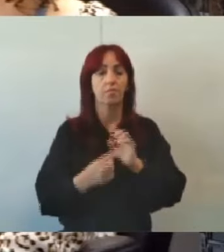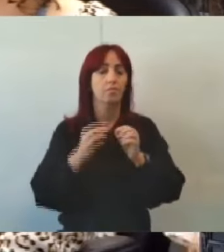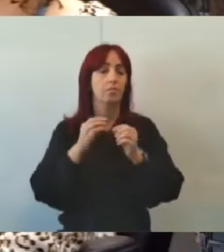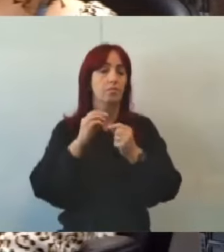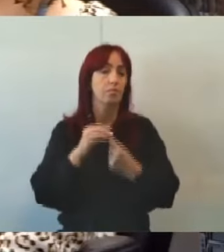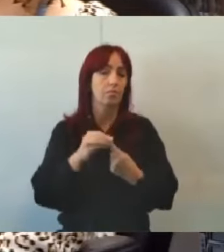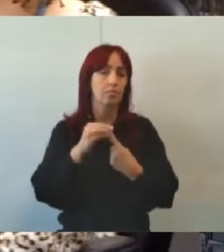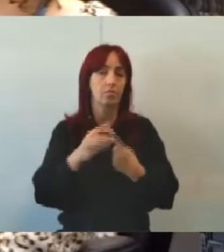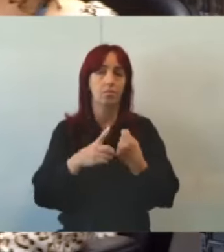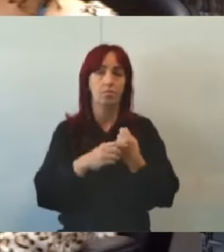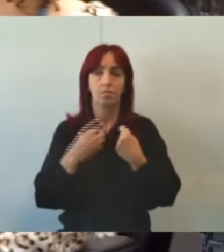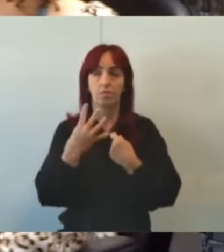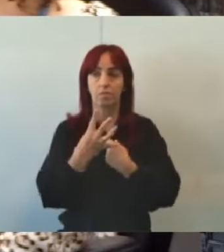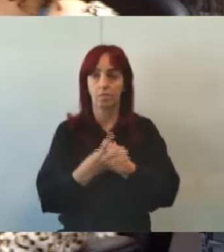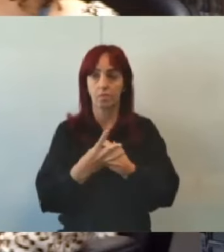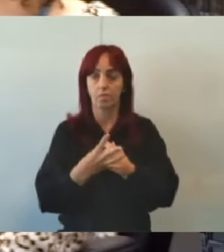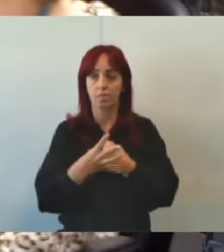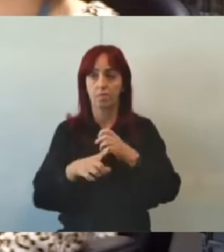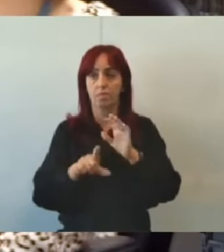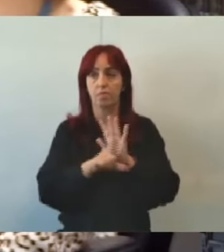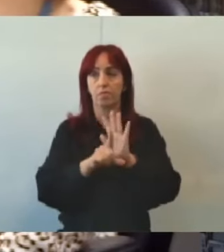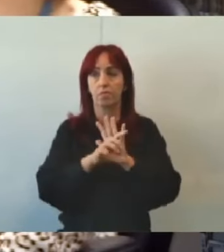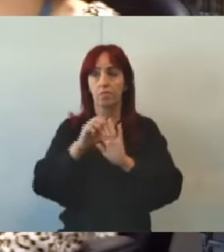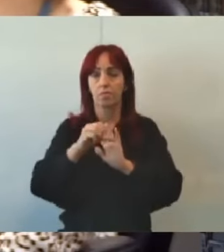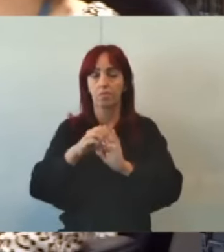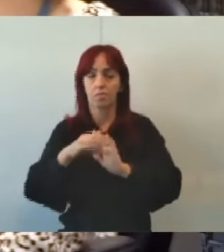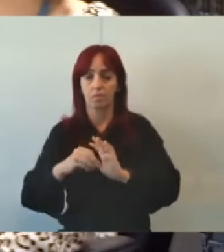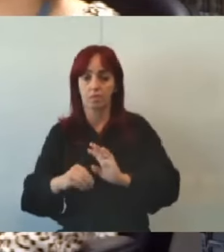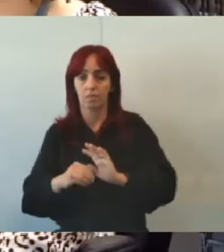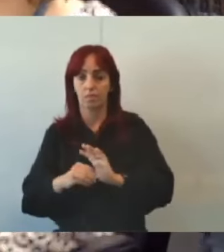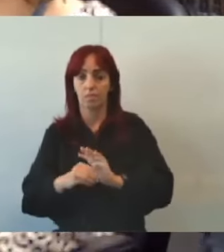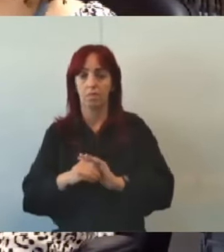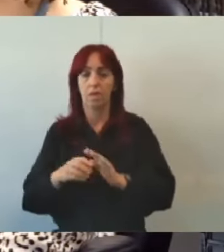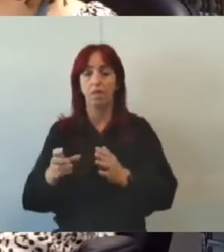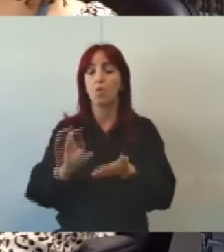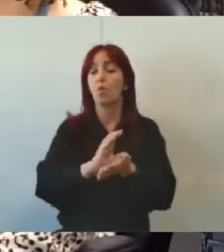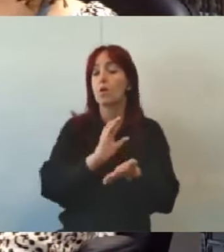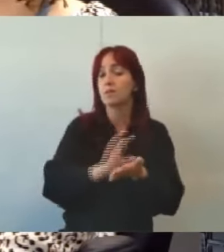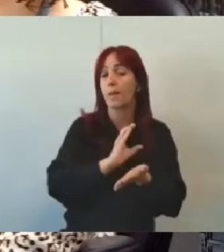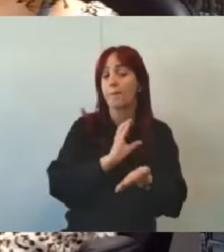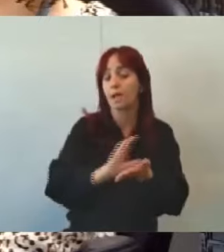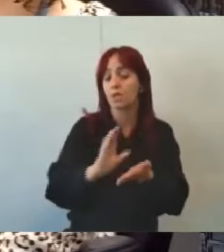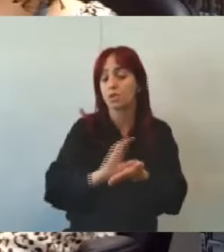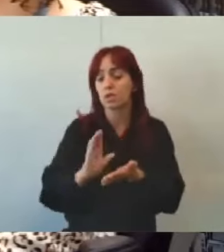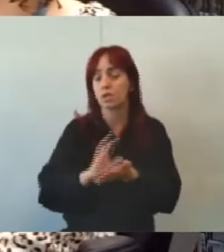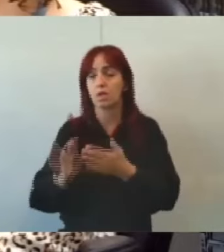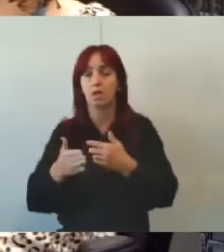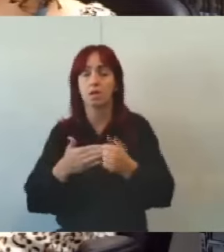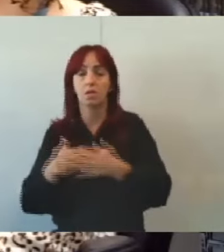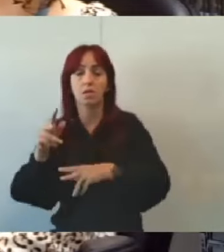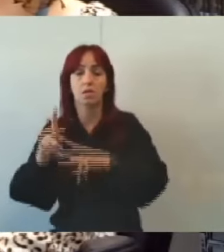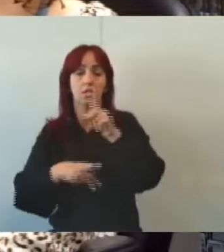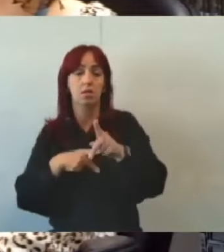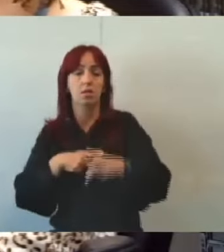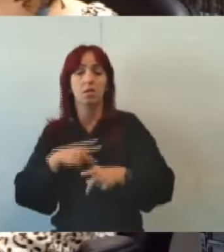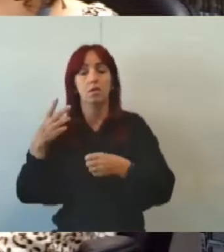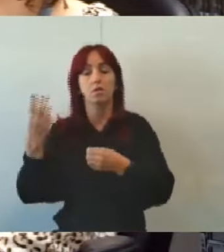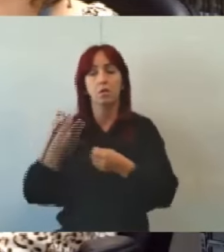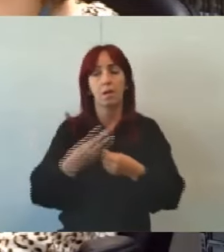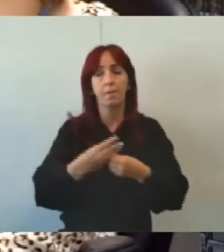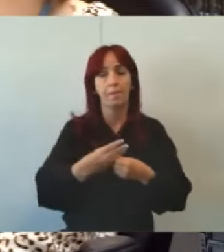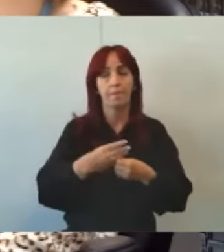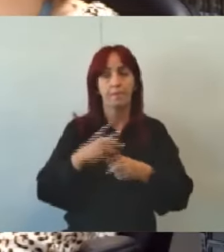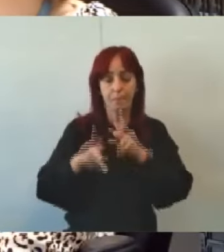.69 de 90 do Estatuto de Criança e Adolescente, o orçamento destinado a qualquer política pública municipal, excetuados